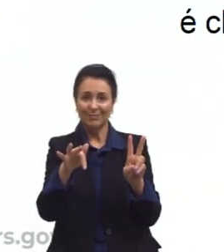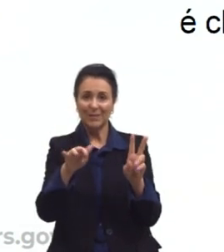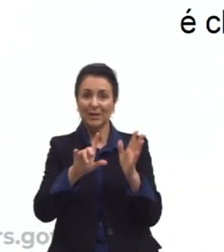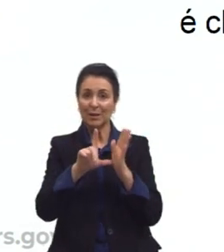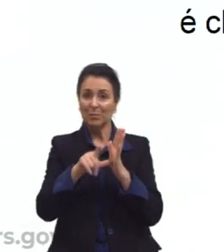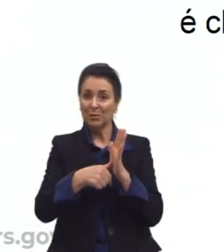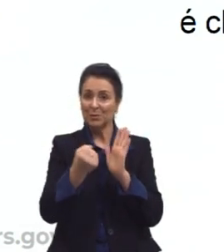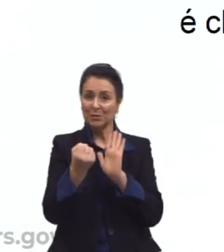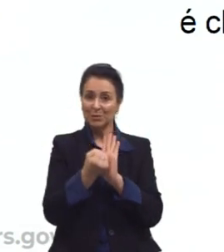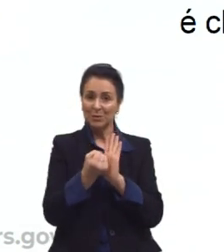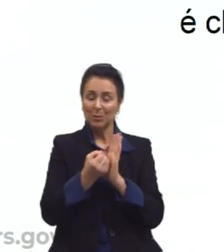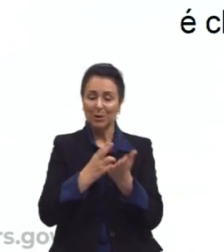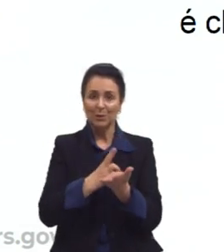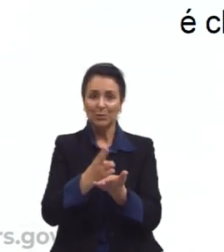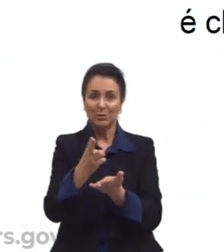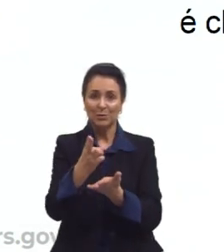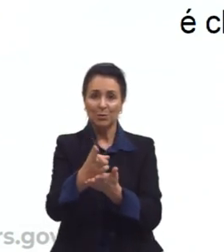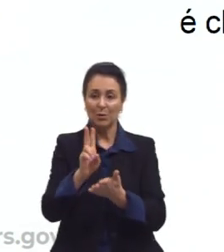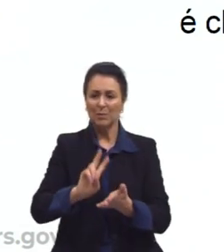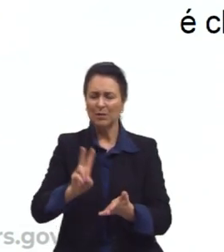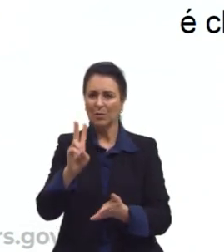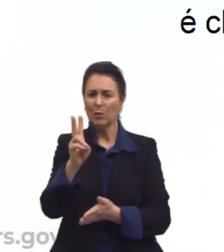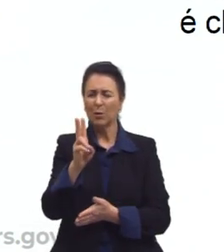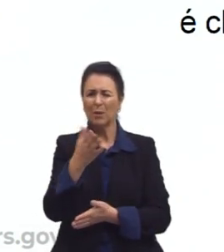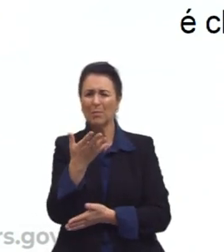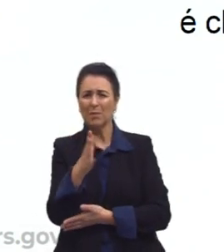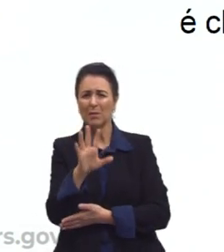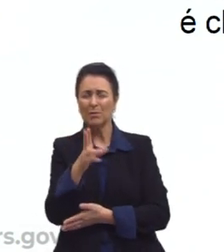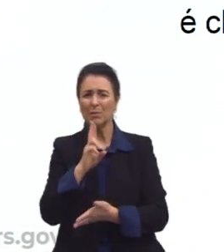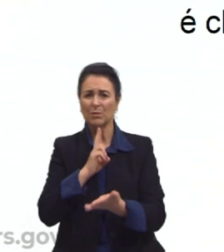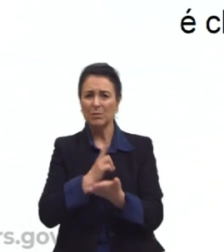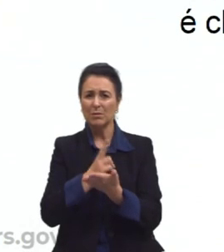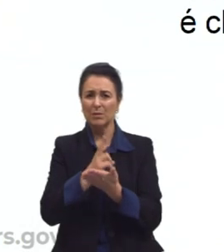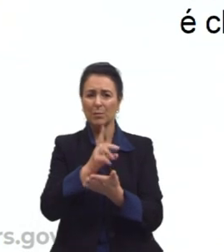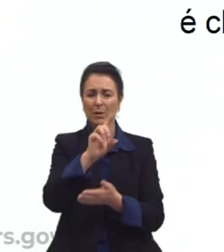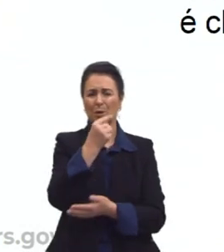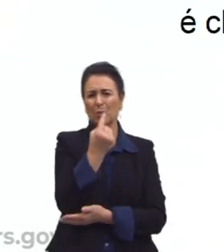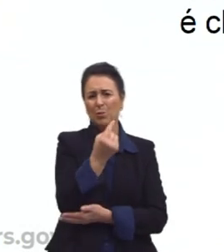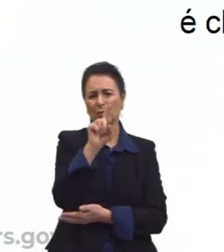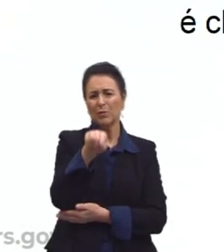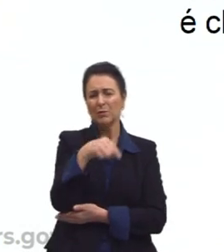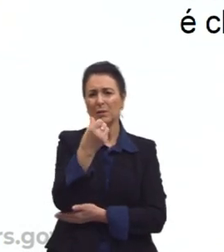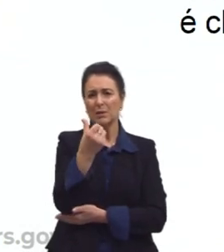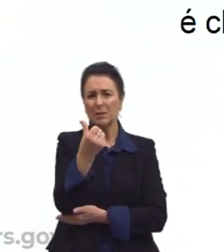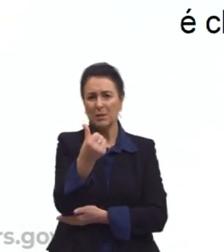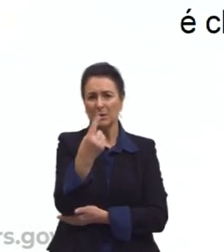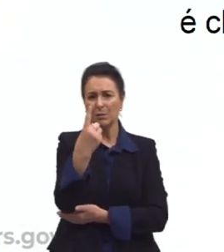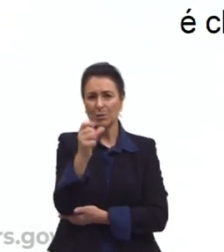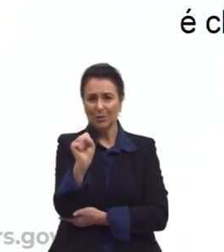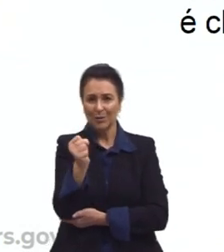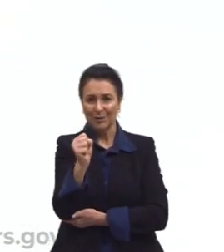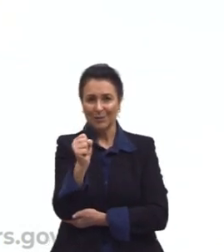ele continua. Mas esse valor se aproxima sempre de 1,618.